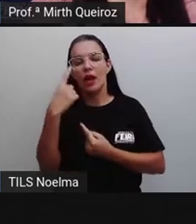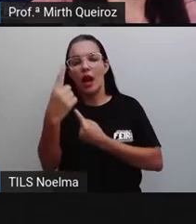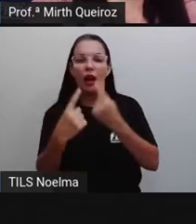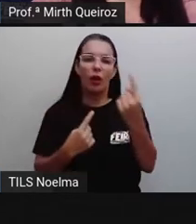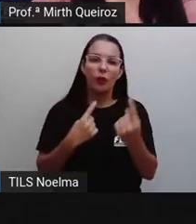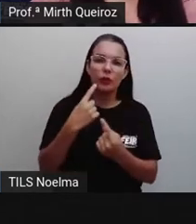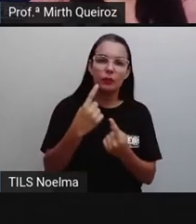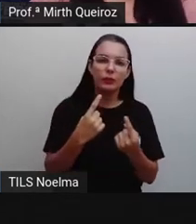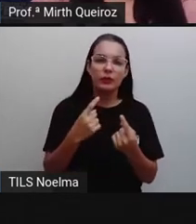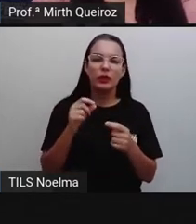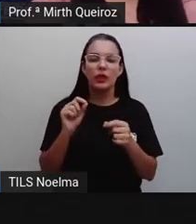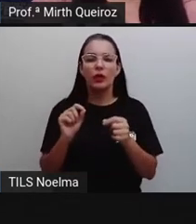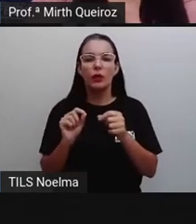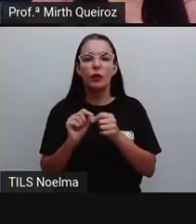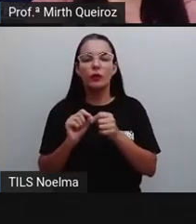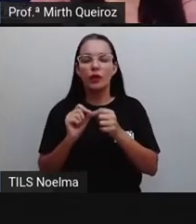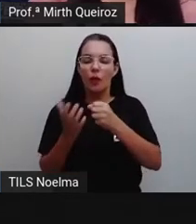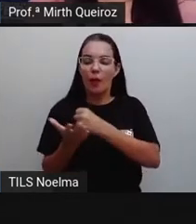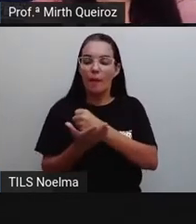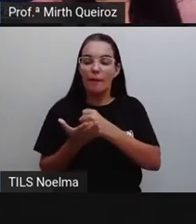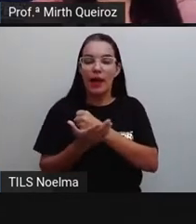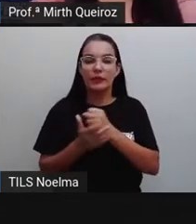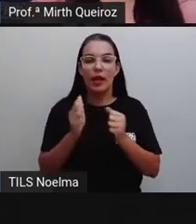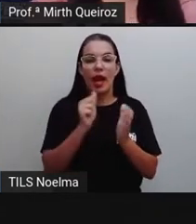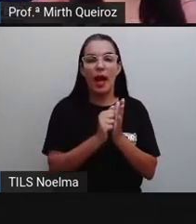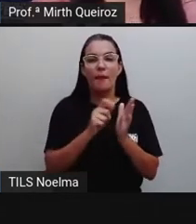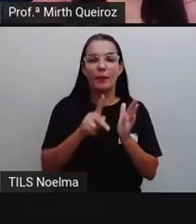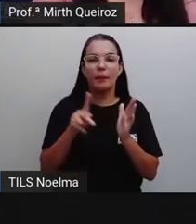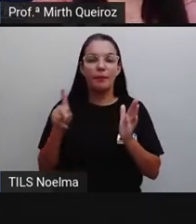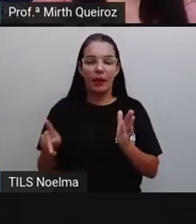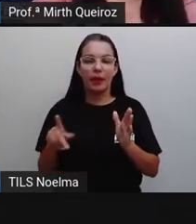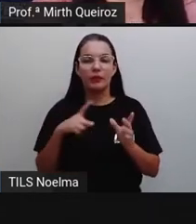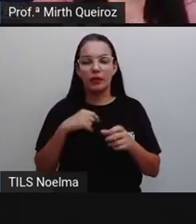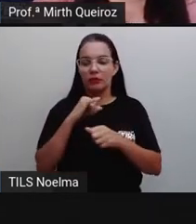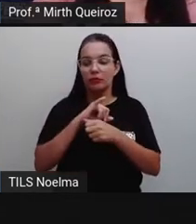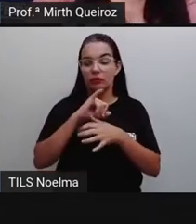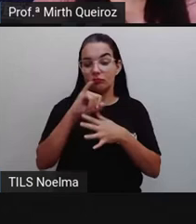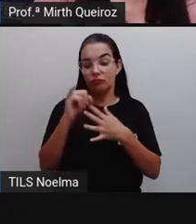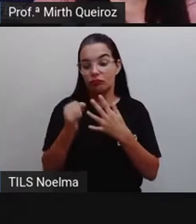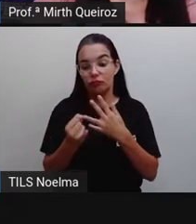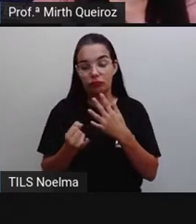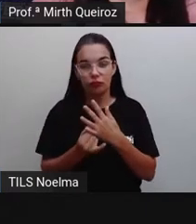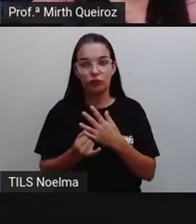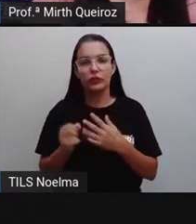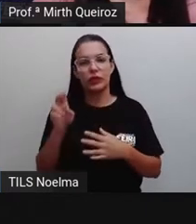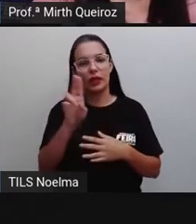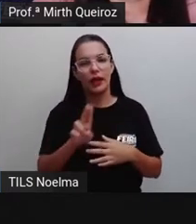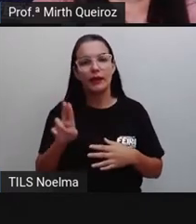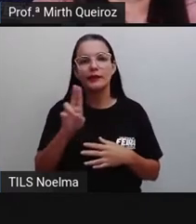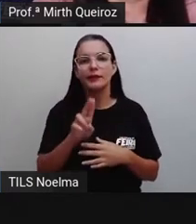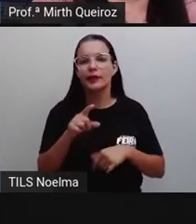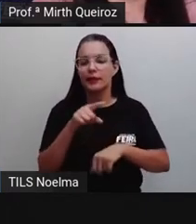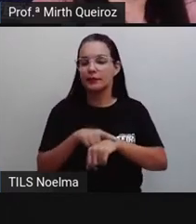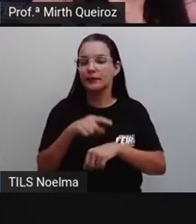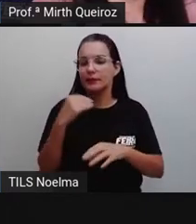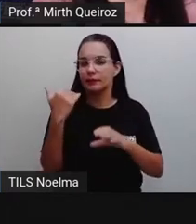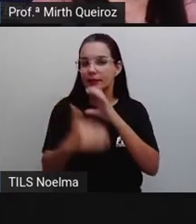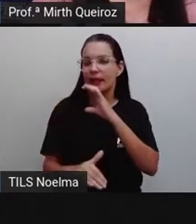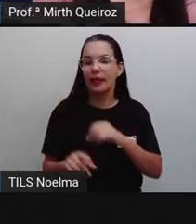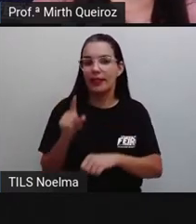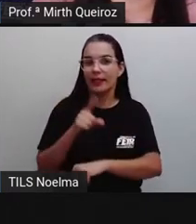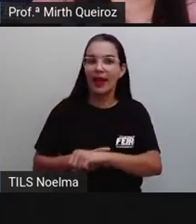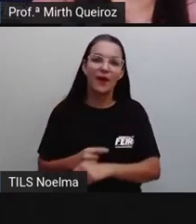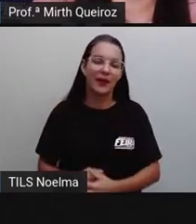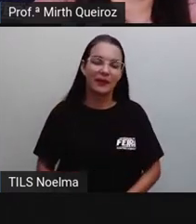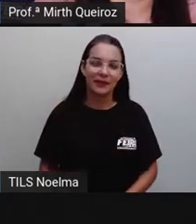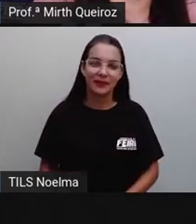dos programinhas que a gente utiliza, das redes sociais que a gente utiliza para a gente se comunicar através de mensagens instantâneas. Mas mesmo a